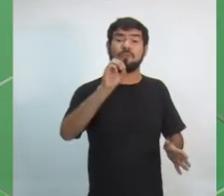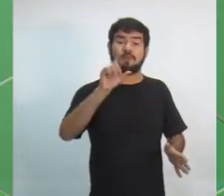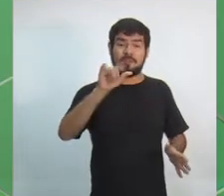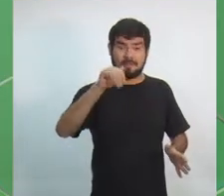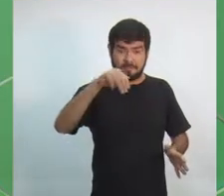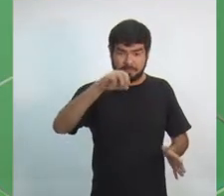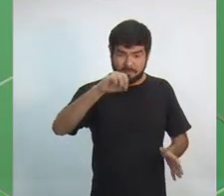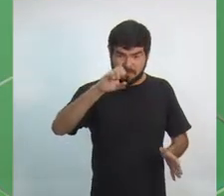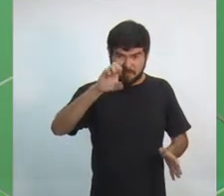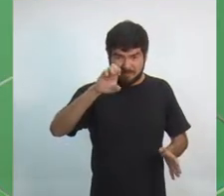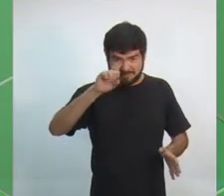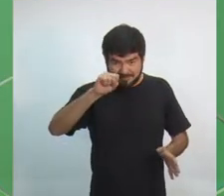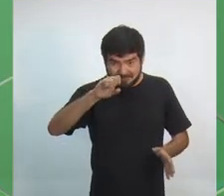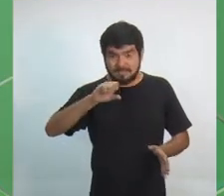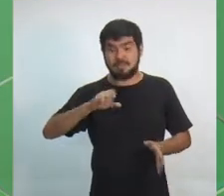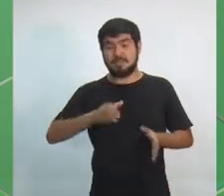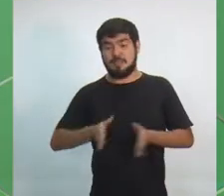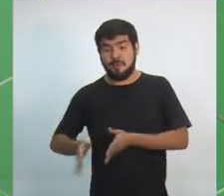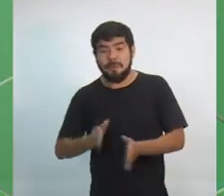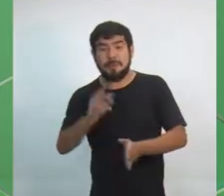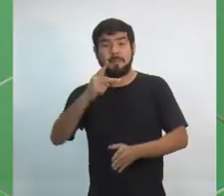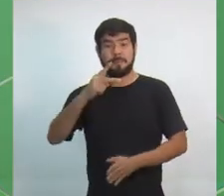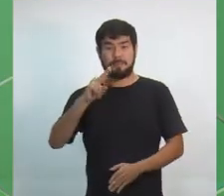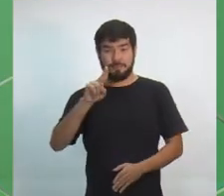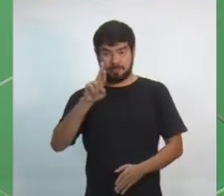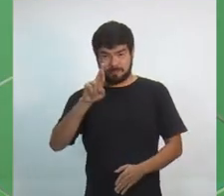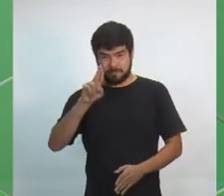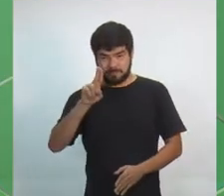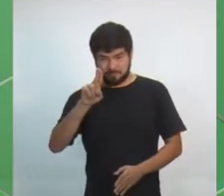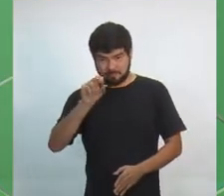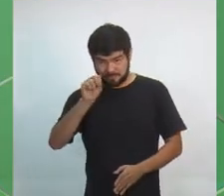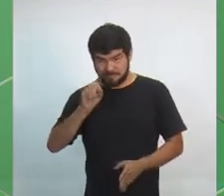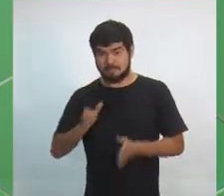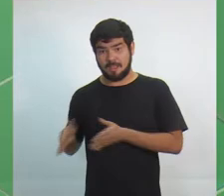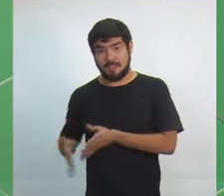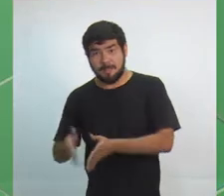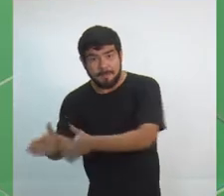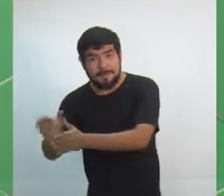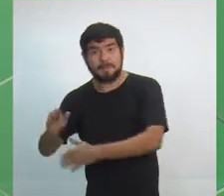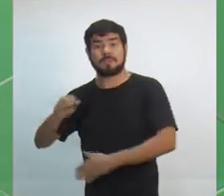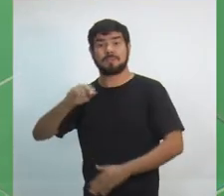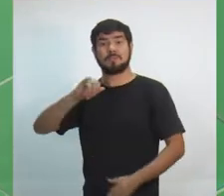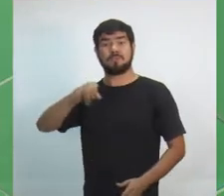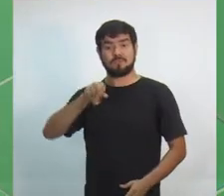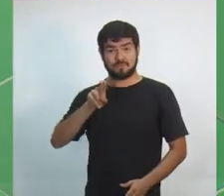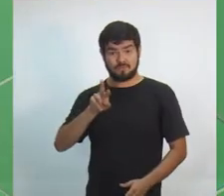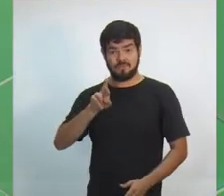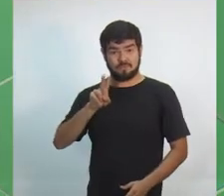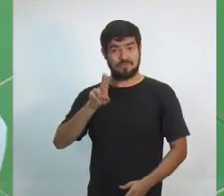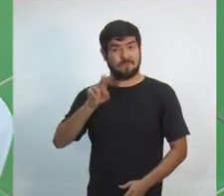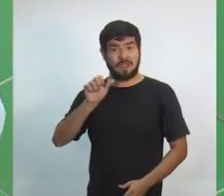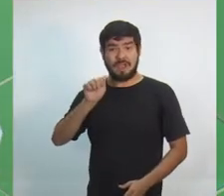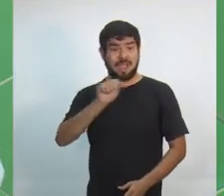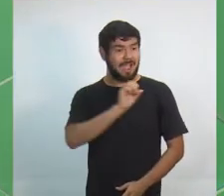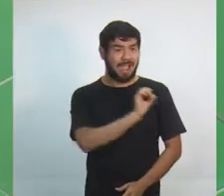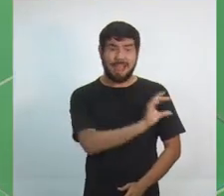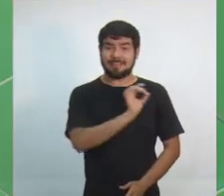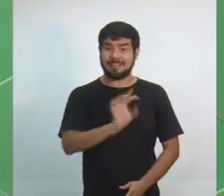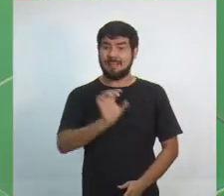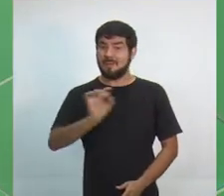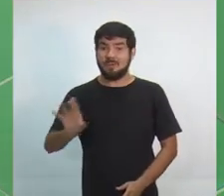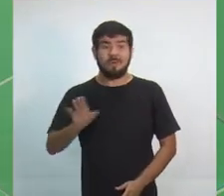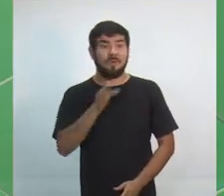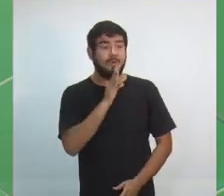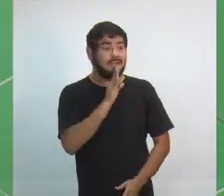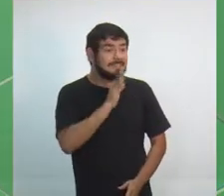vocação, o Madeira tem uma vocação, o Rio Negro tem uma vocação e o Juruá tem uma vocação. Conhecendo essa